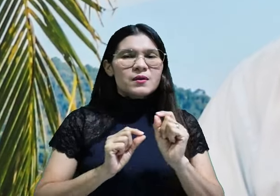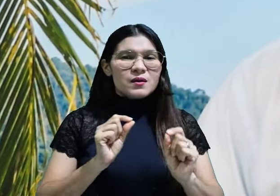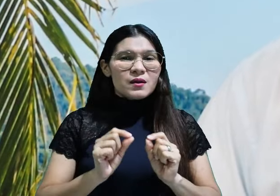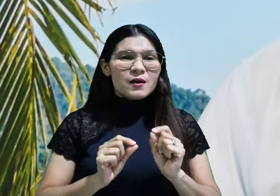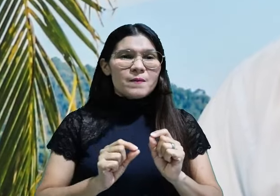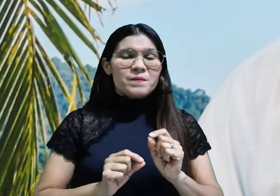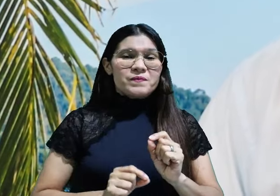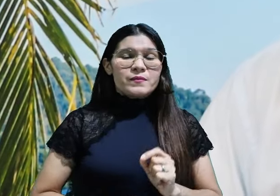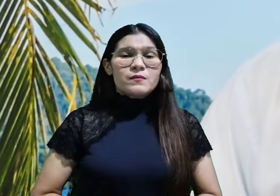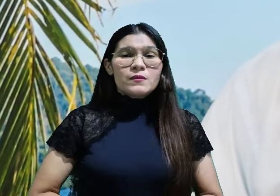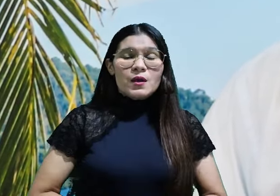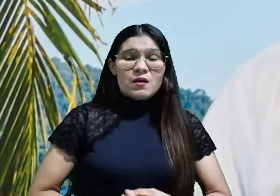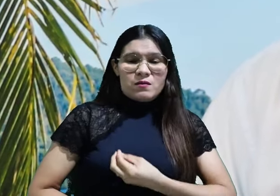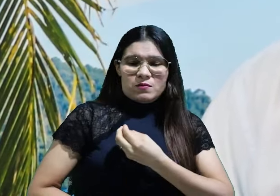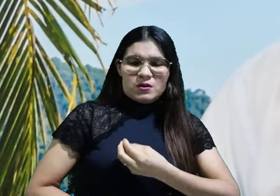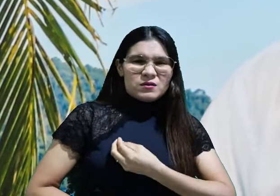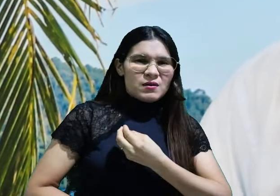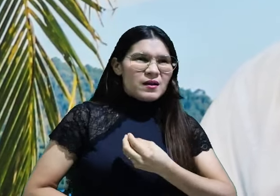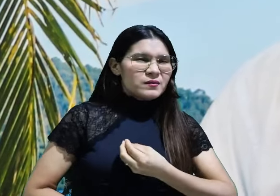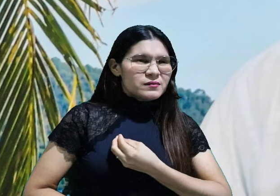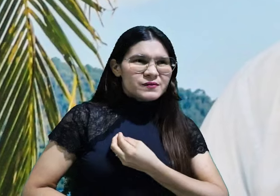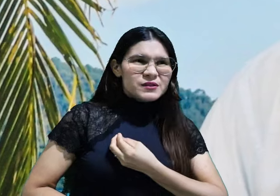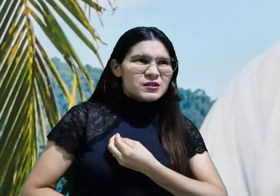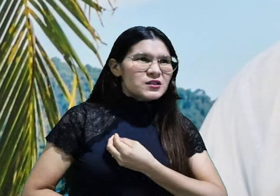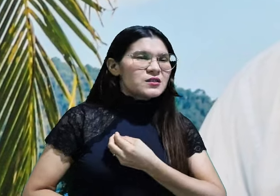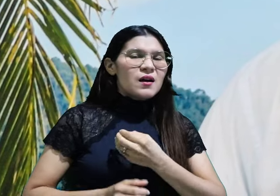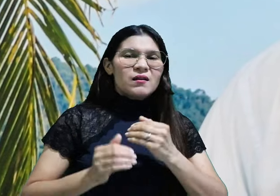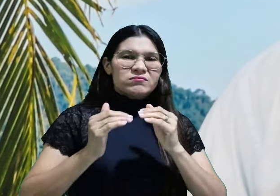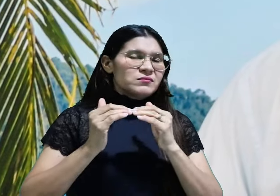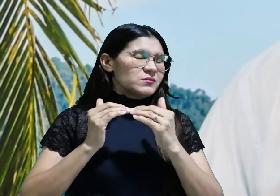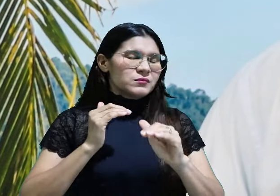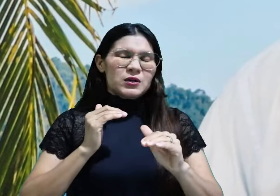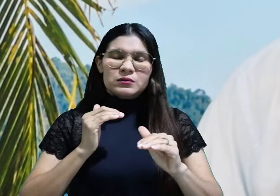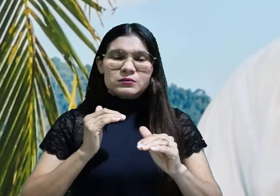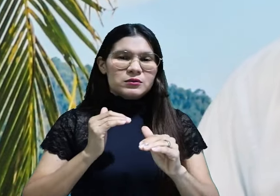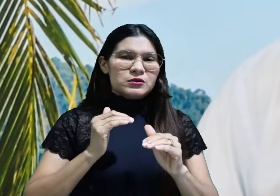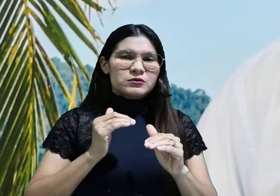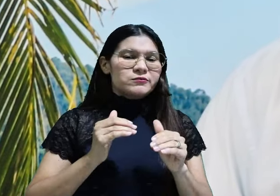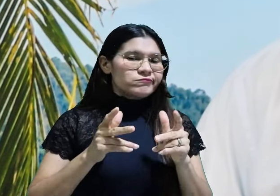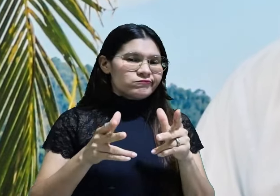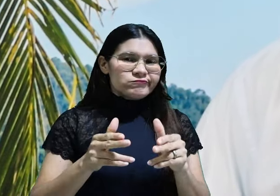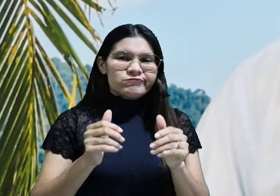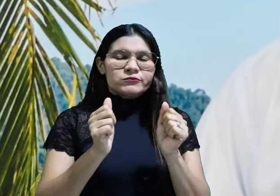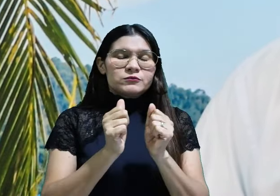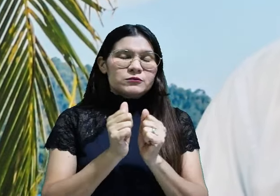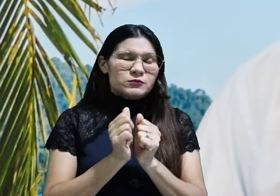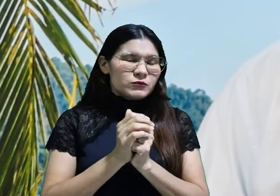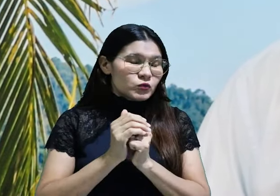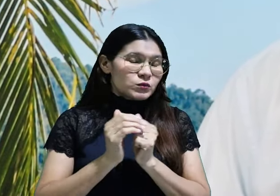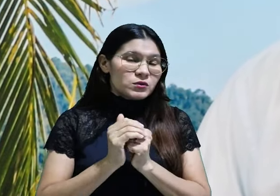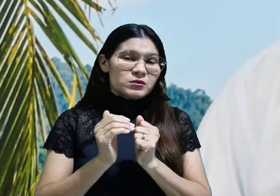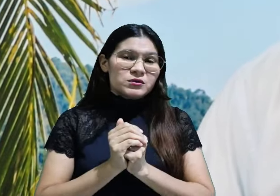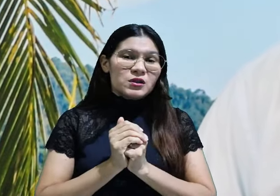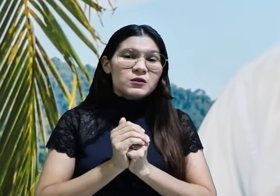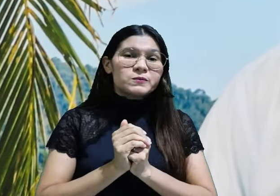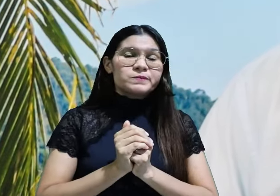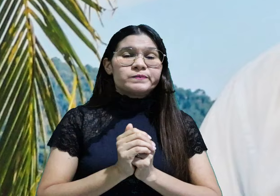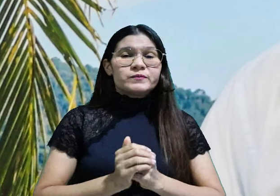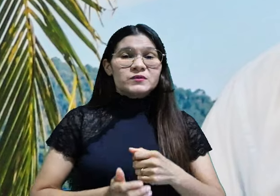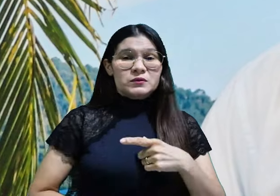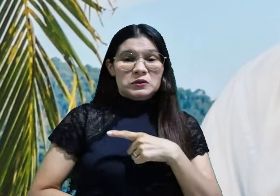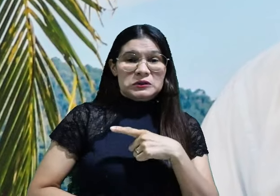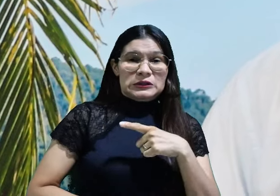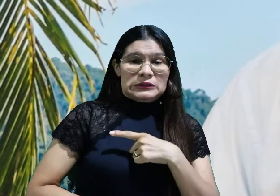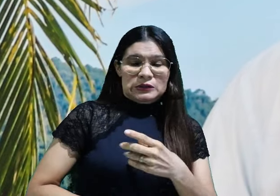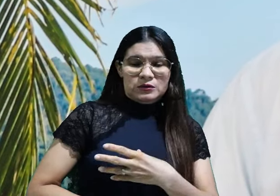não está condizente com as palavras que usamos nas orações. Lamentavelmente, muitos filhos estão se